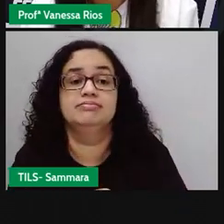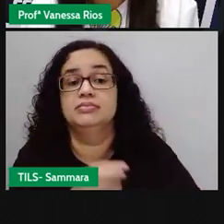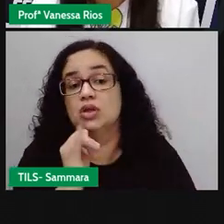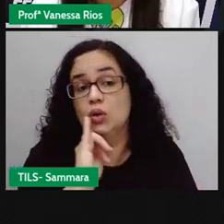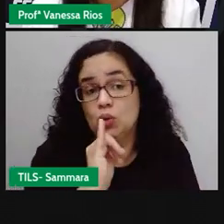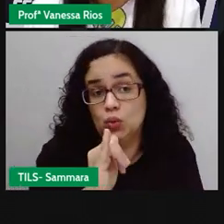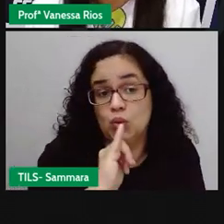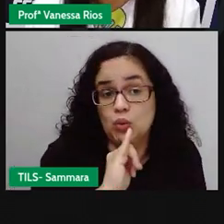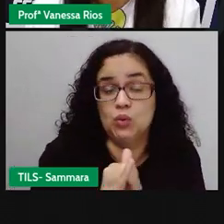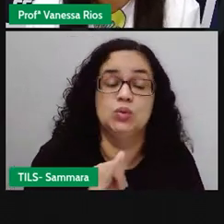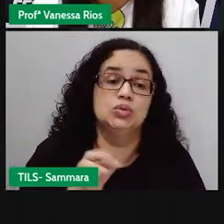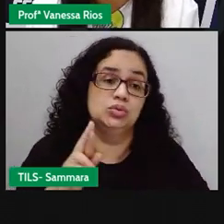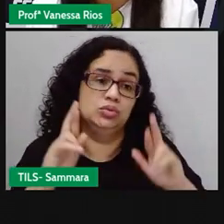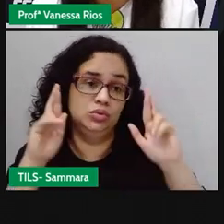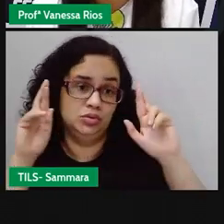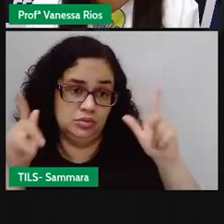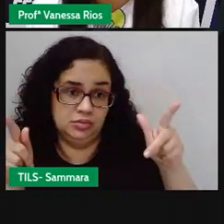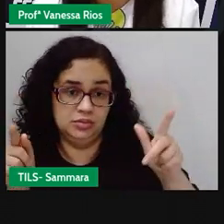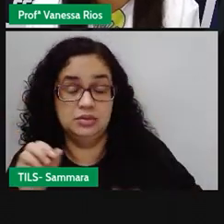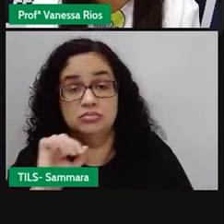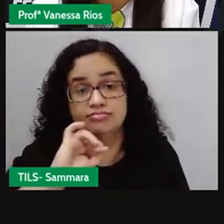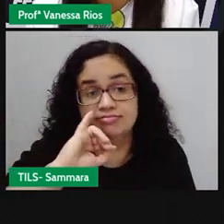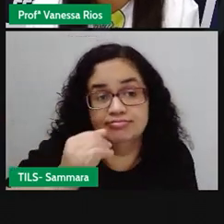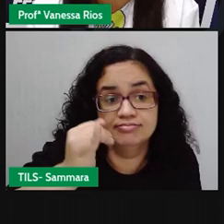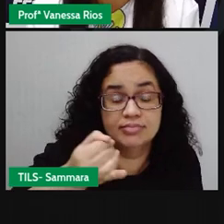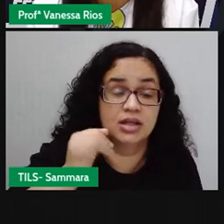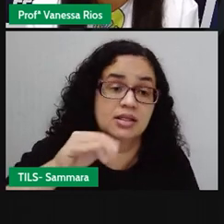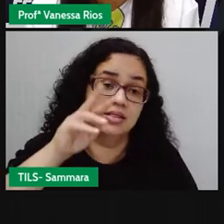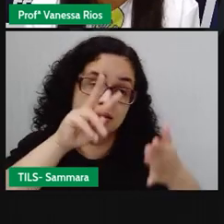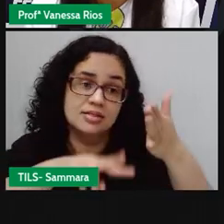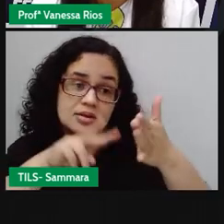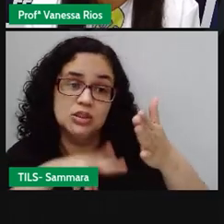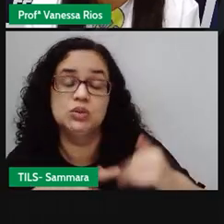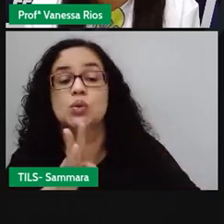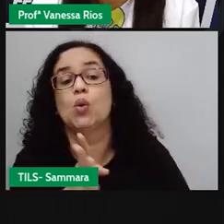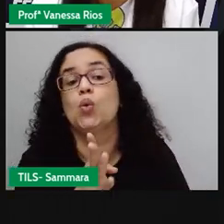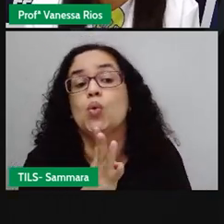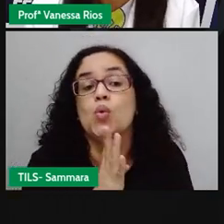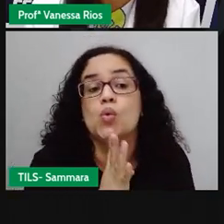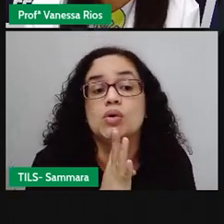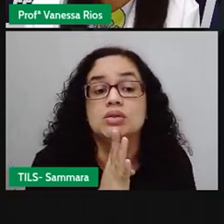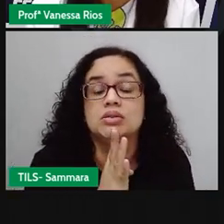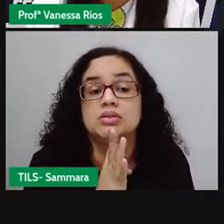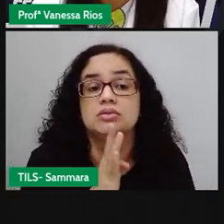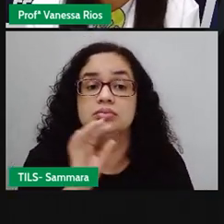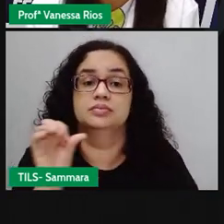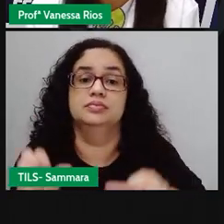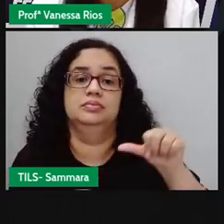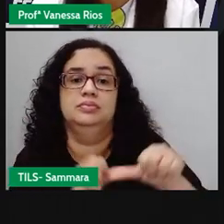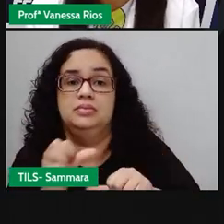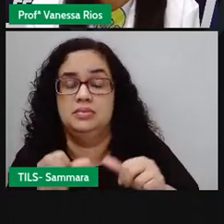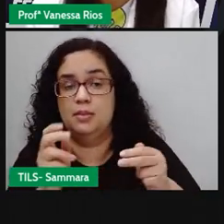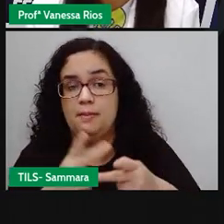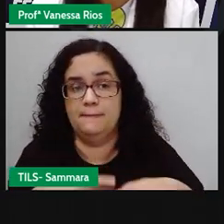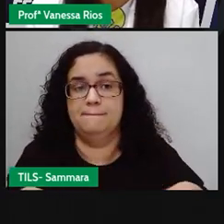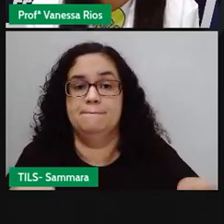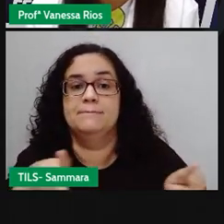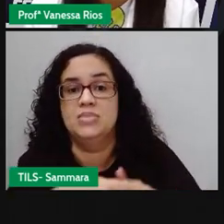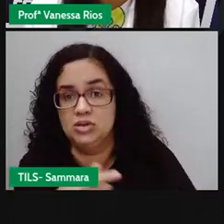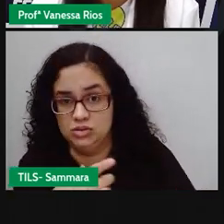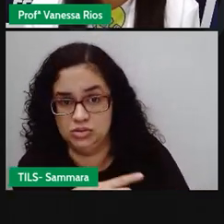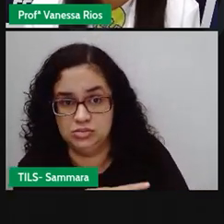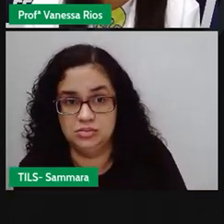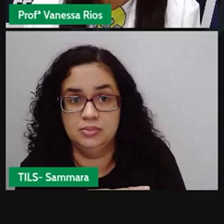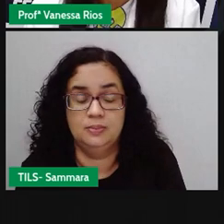É bom que você vai ter a oportunidade aí de fazer a leitura, de conhecer a variedade tão grande de contos populares que nós temos.